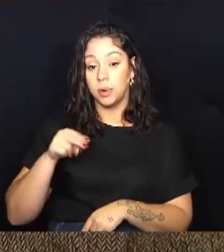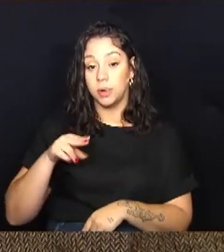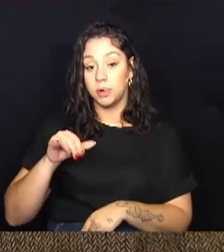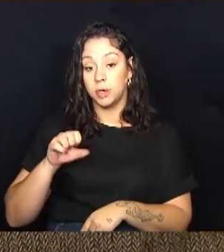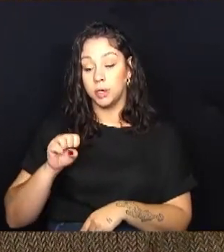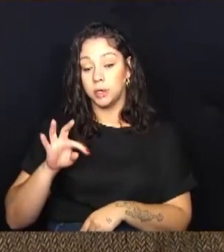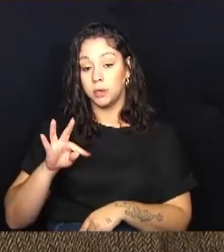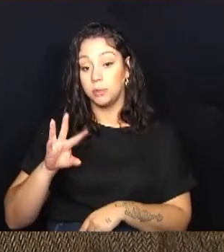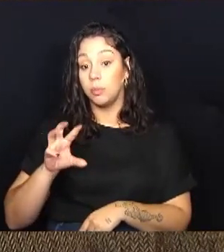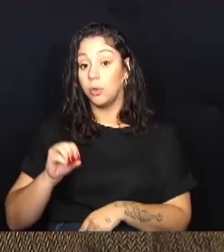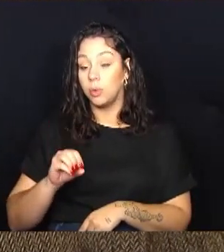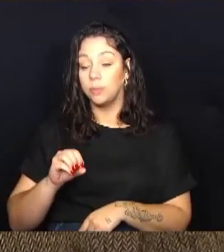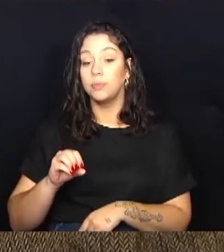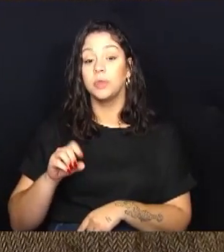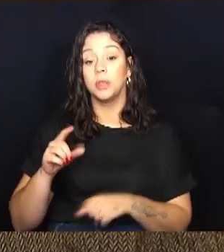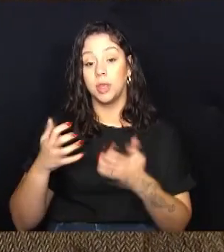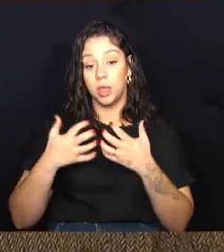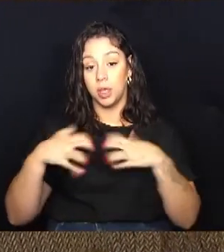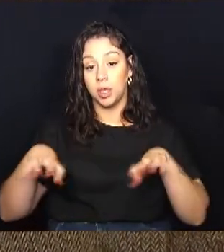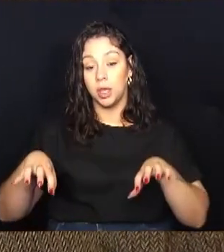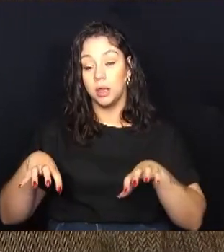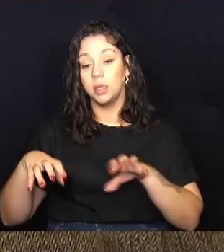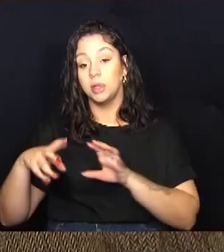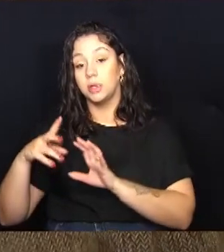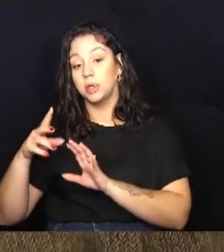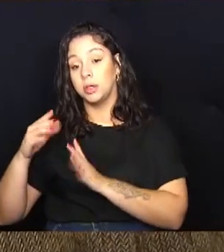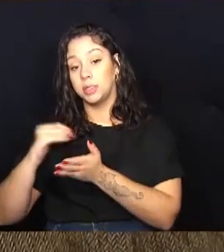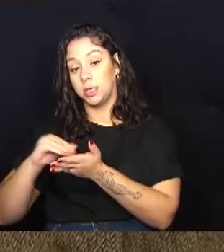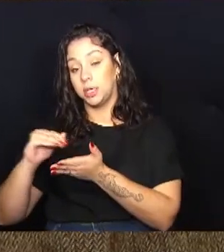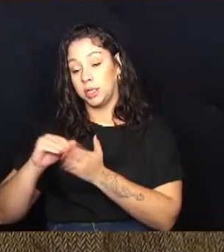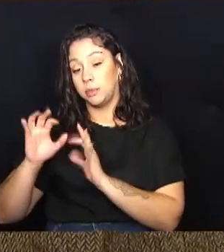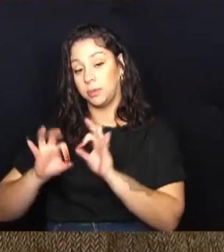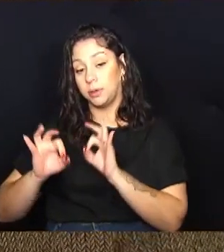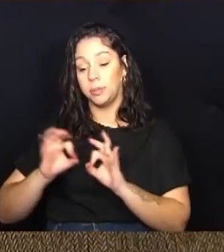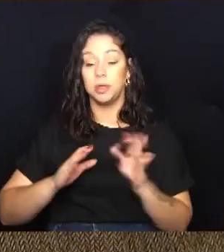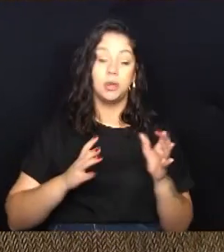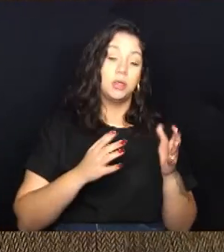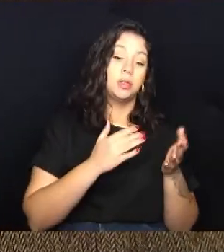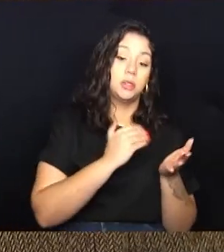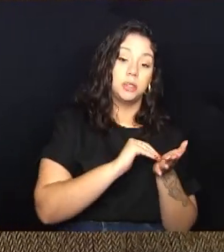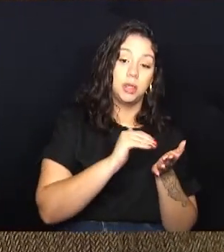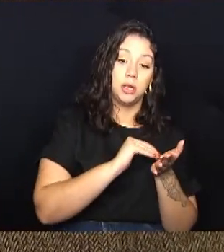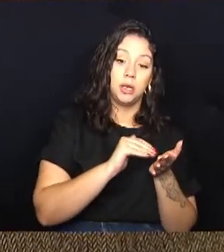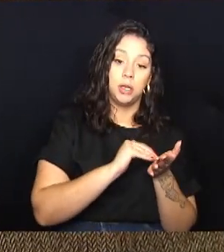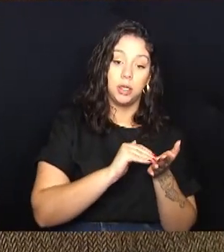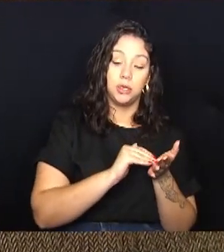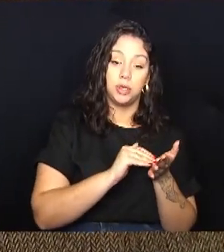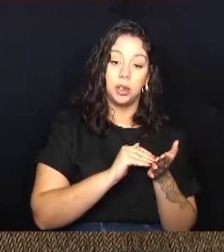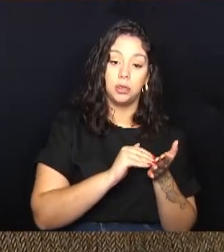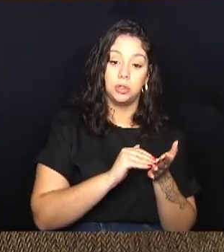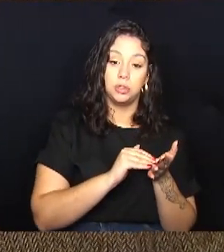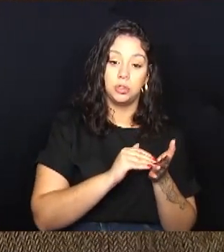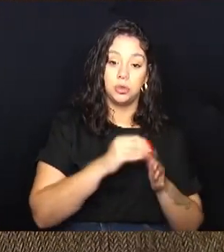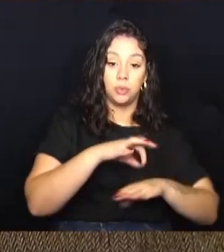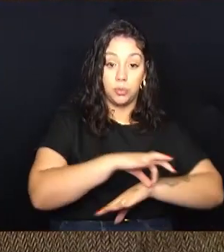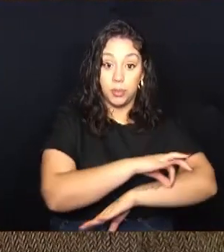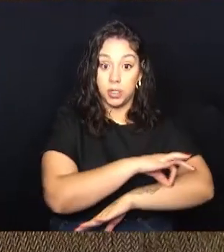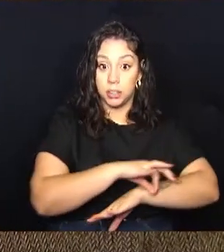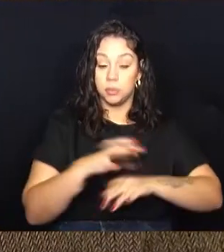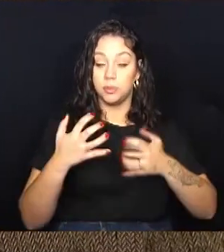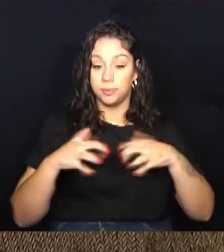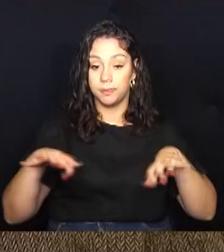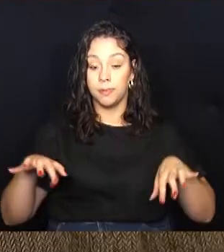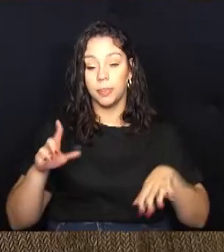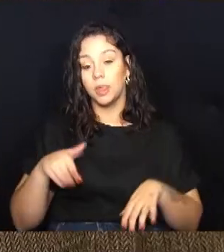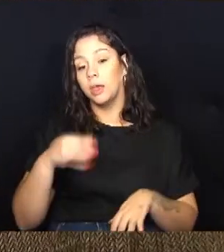da Secretaria de Planejamento com a Secretaria do Urbanismo, Então, nós vamos ter uma pauta aí para discutir,